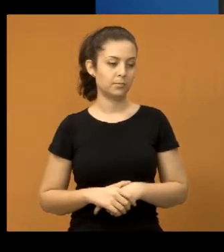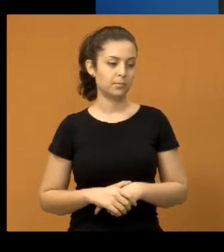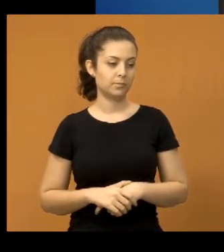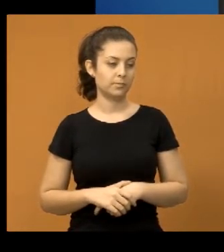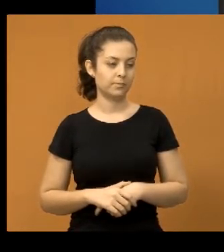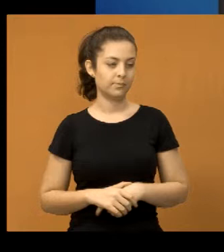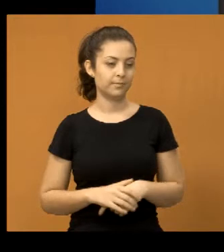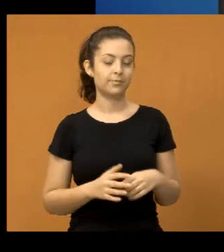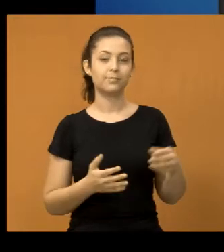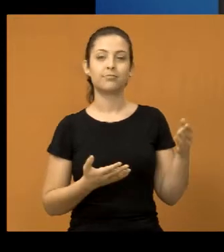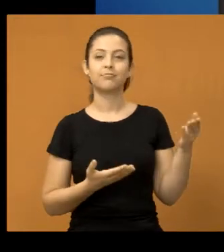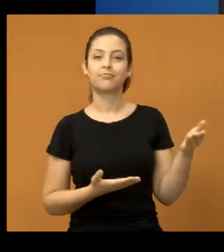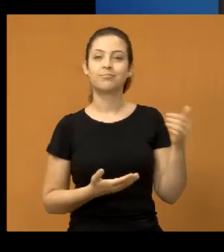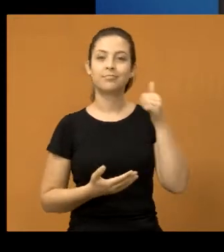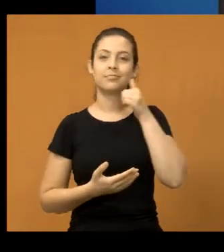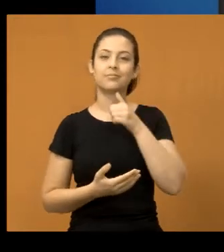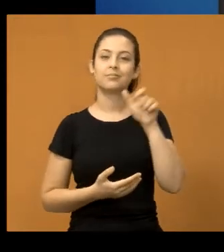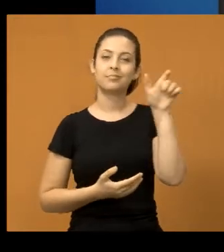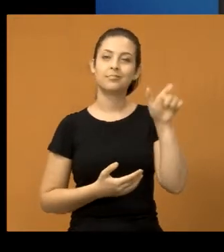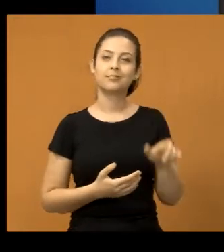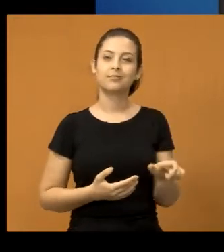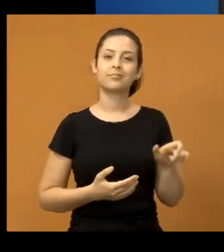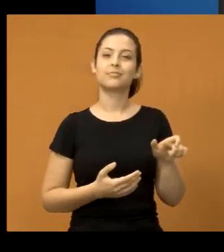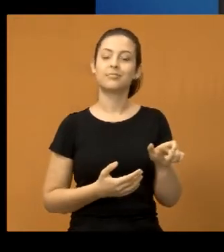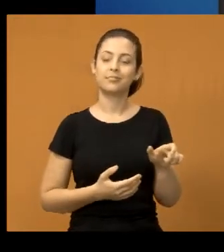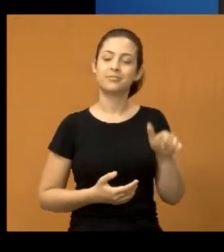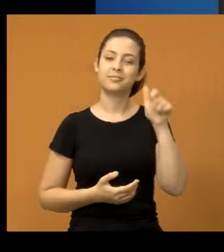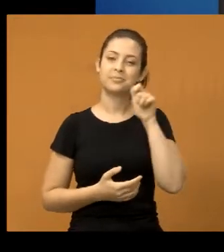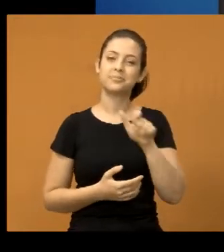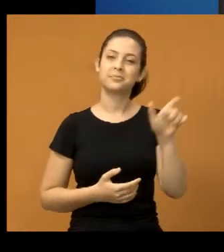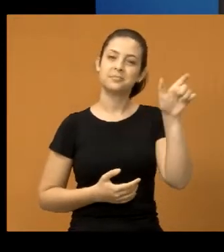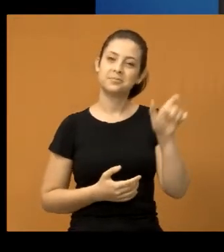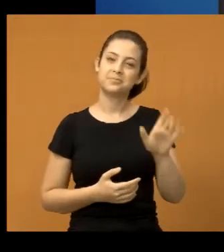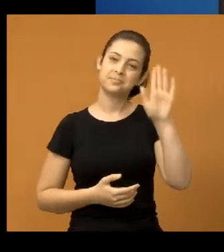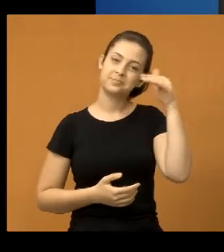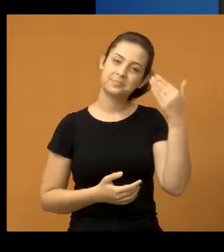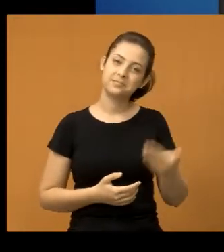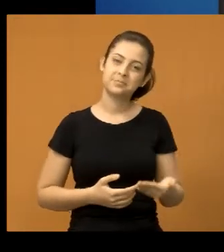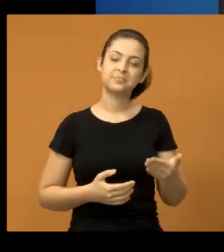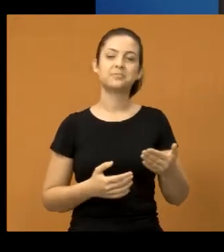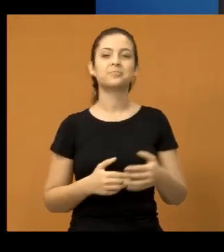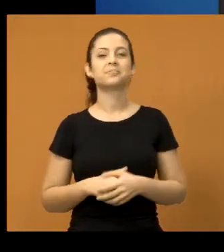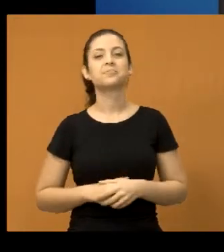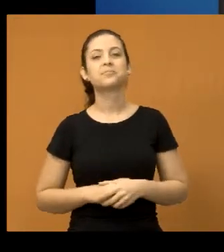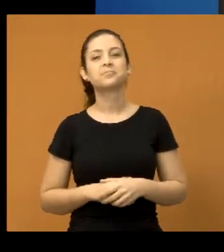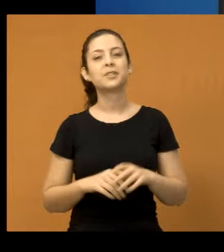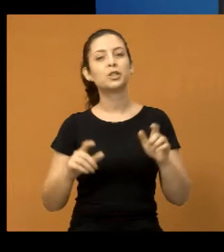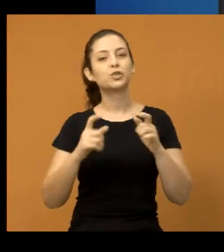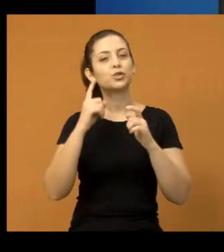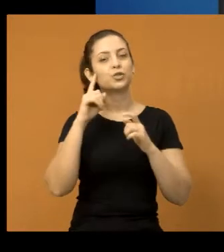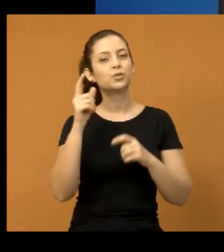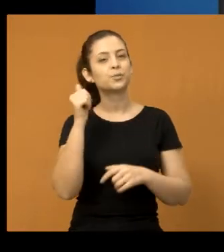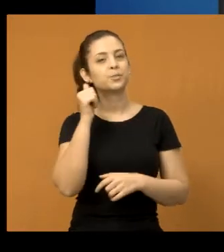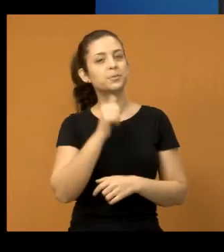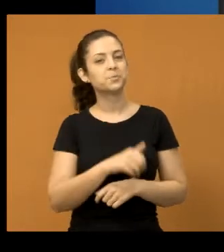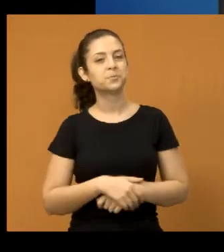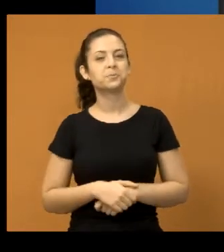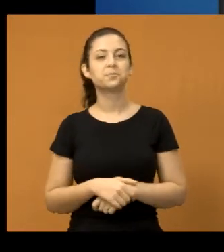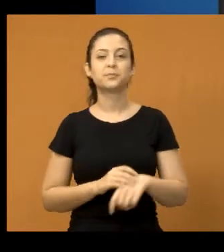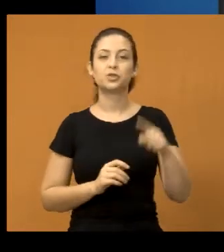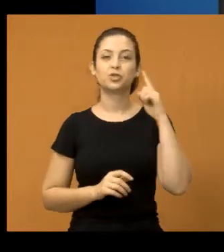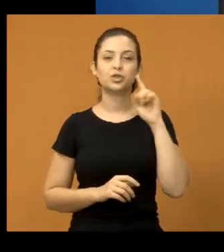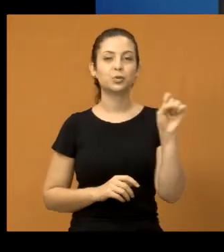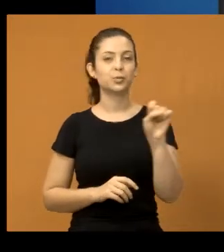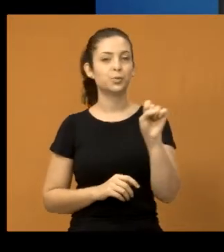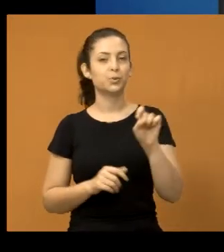E agora também falando um pouquinho da Mulher Cidadã, que estivemos aqui reunidos no Dia da Mulher, 8